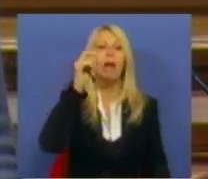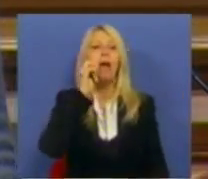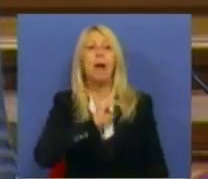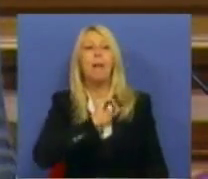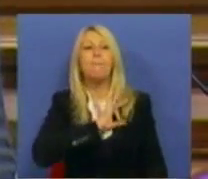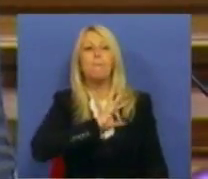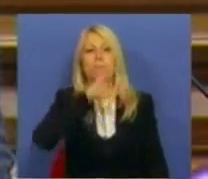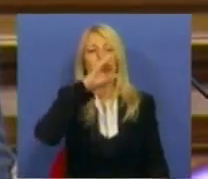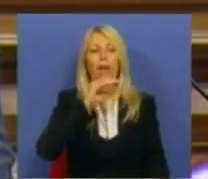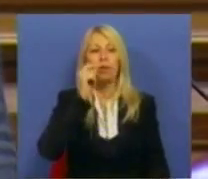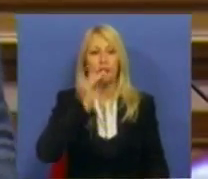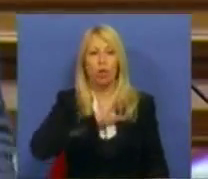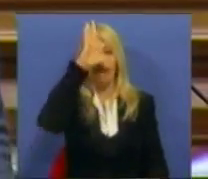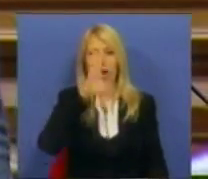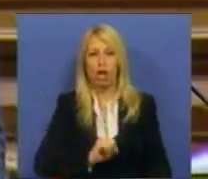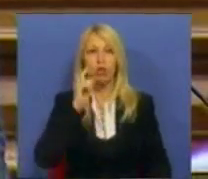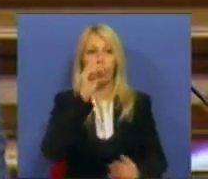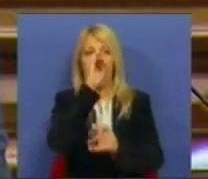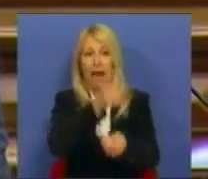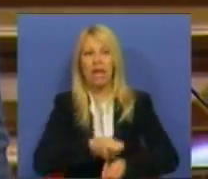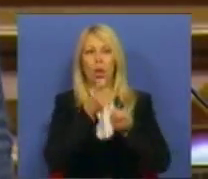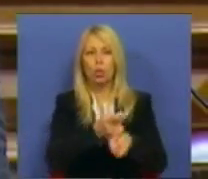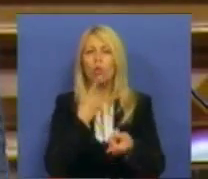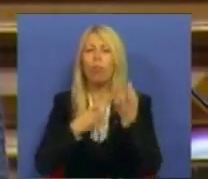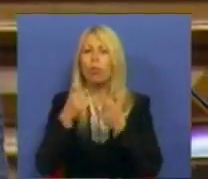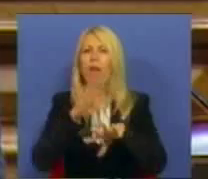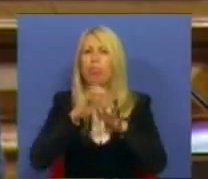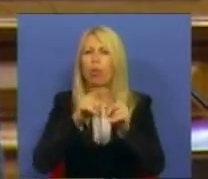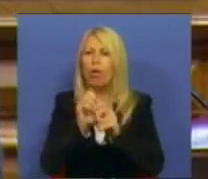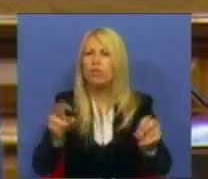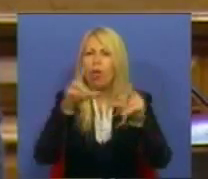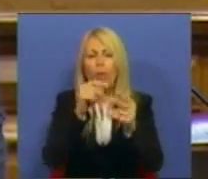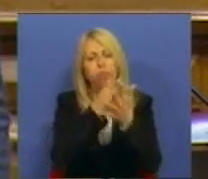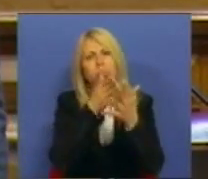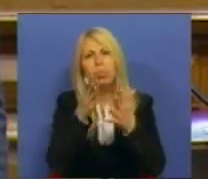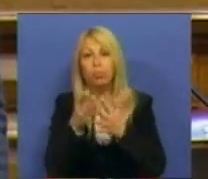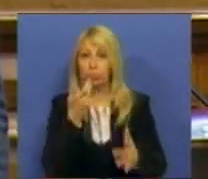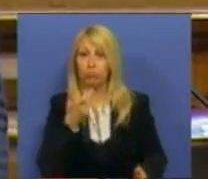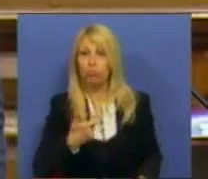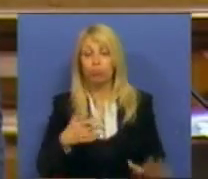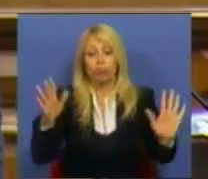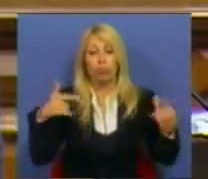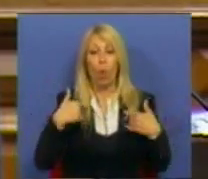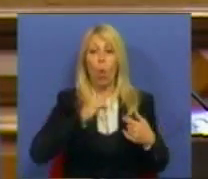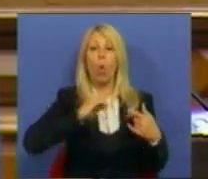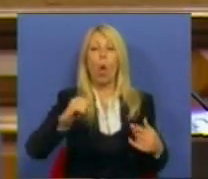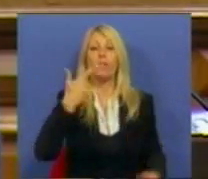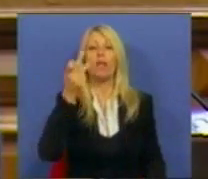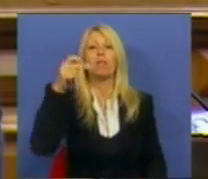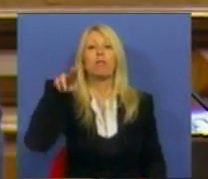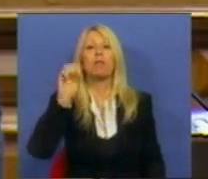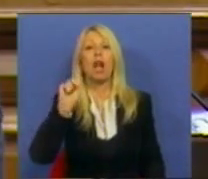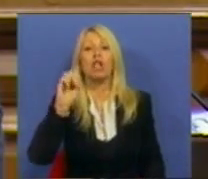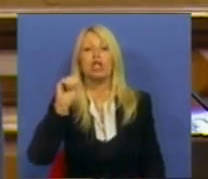sobre estas novas variedades, aquilo que ele nos disse foi que nada tem contra os transgénicos, que apenas segue aquilo que vem da